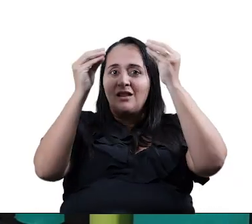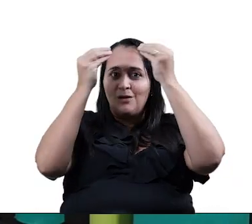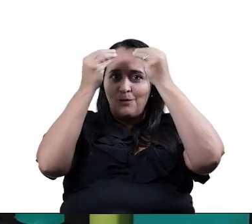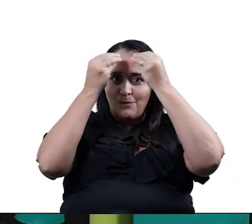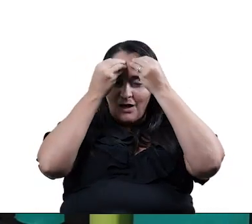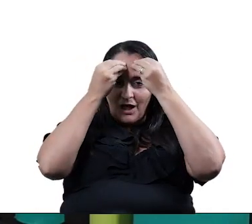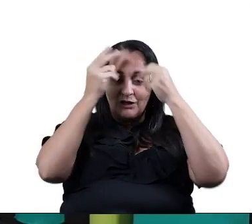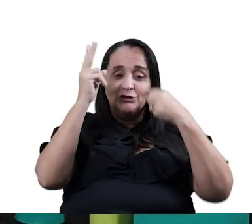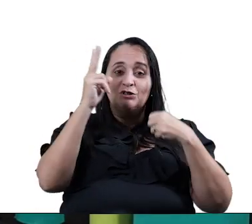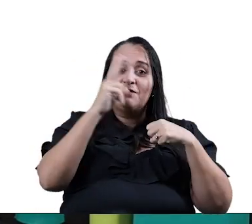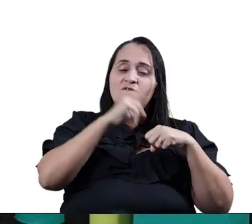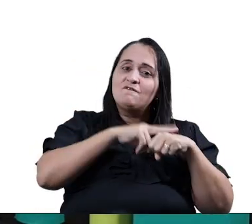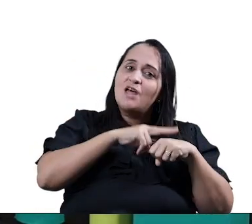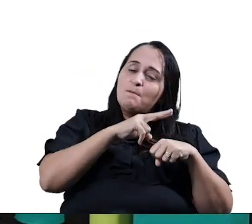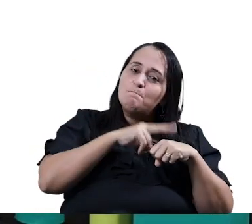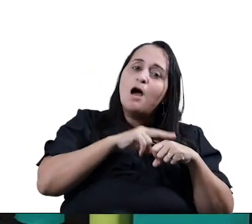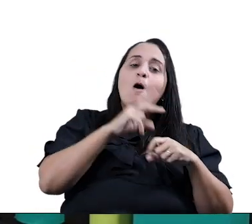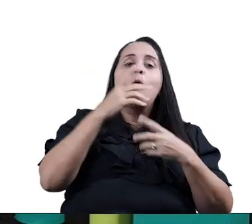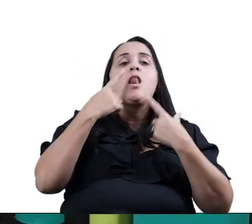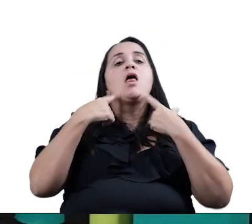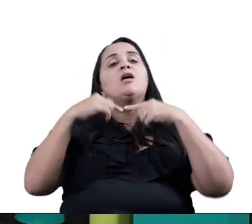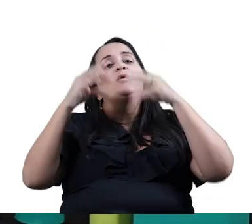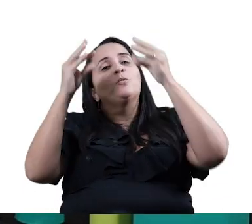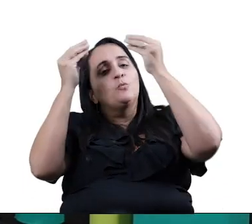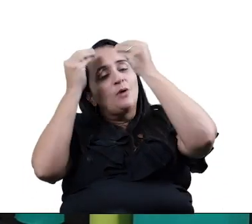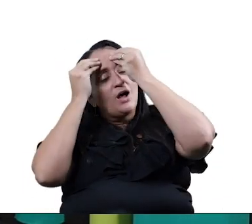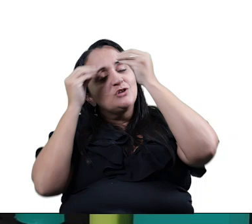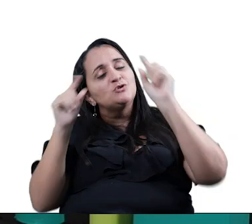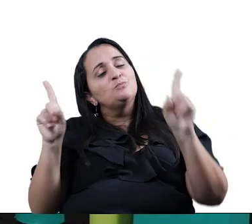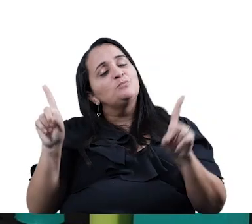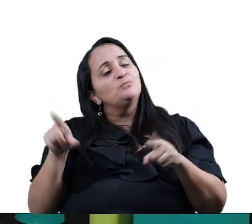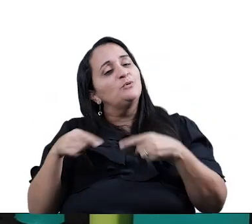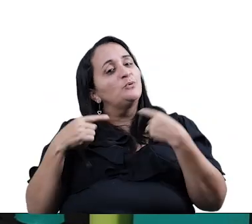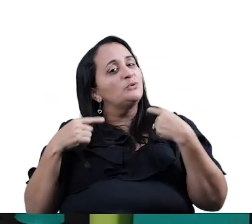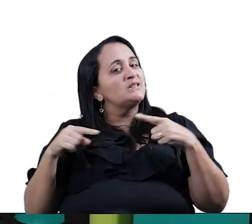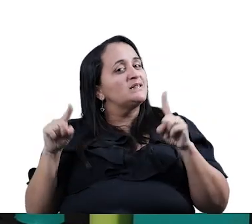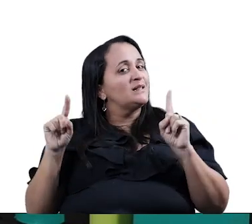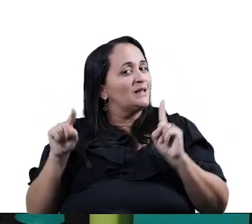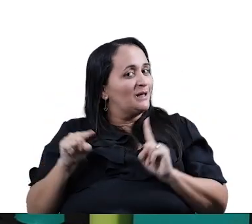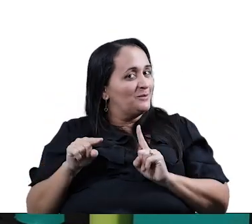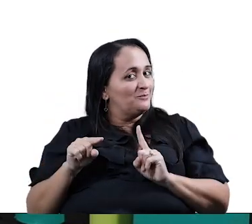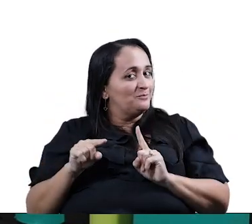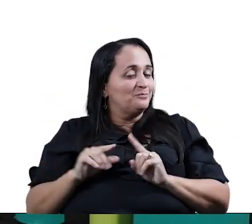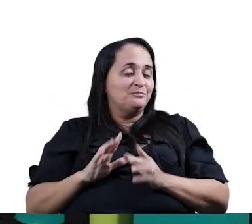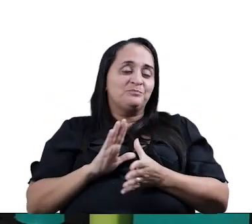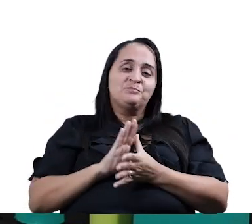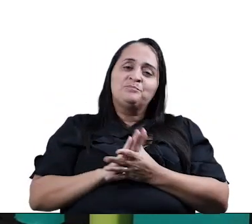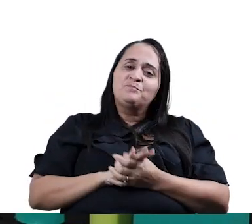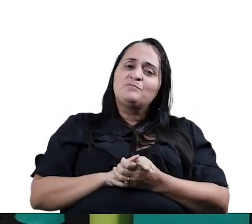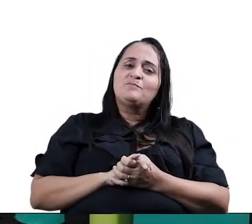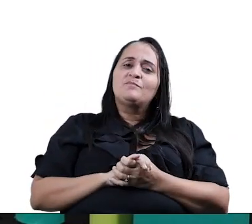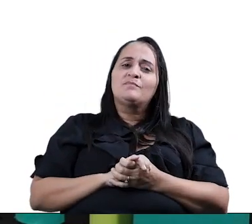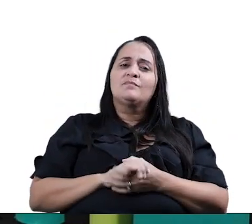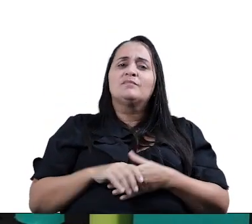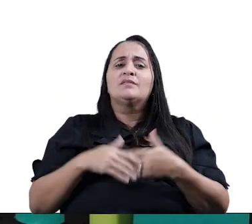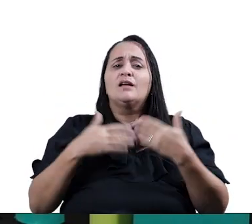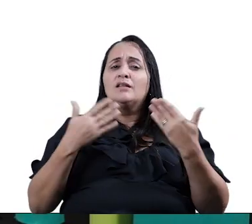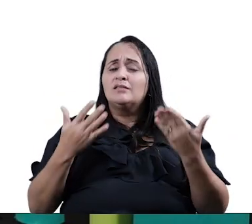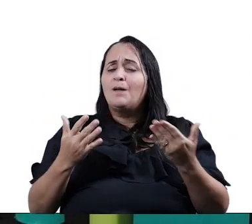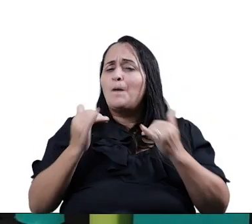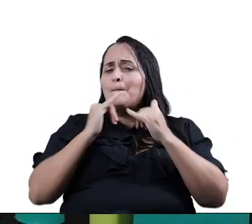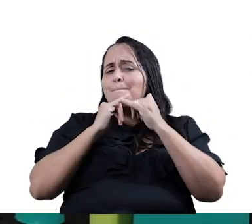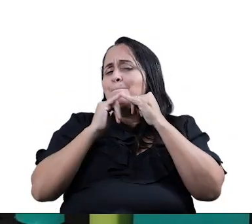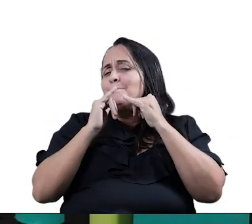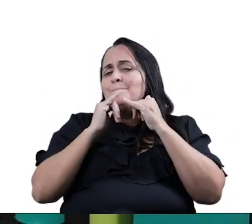musical. E geralmente, como eu disse, ela segue o mesmo estilo do